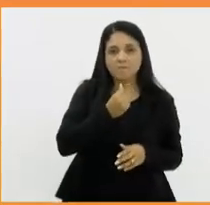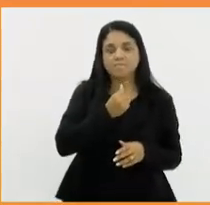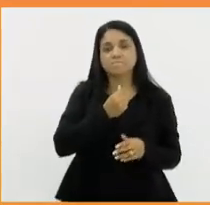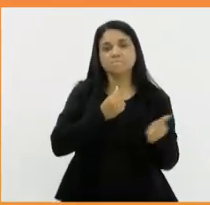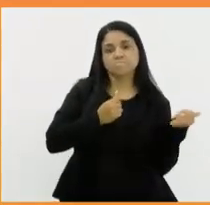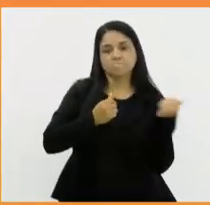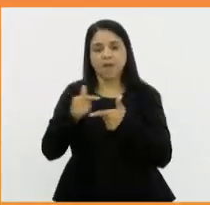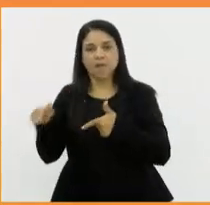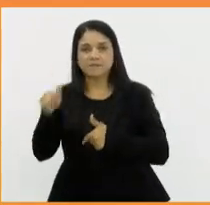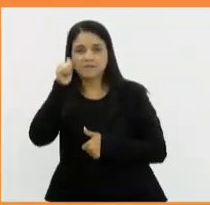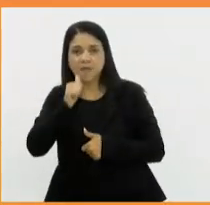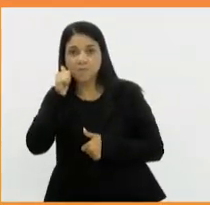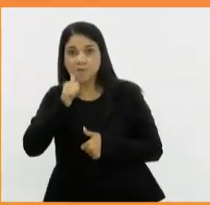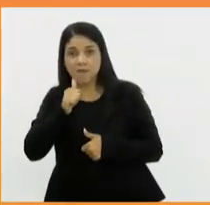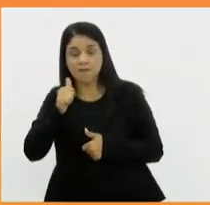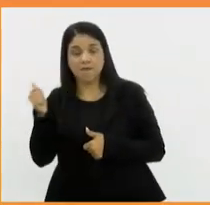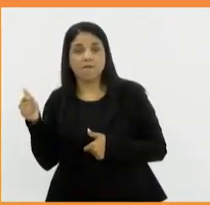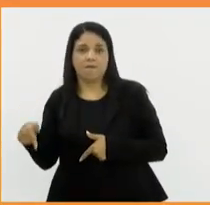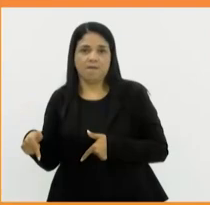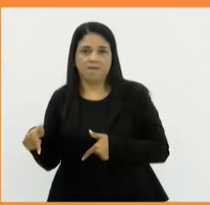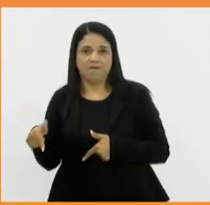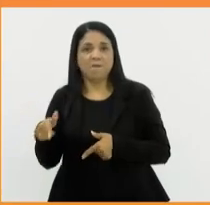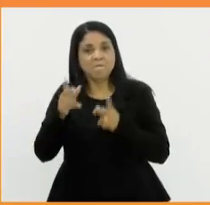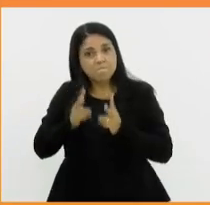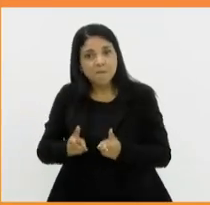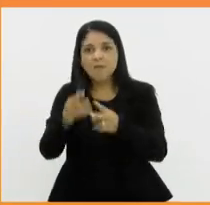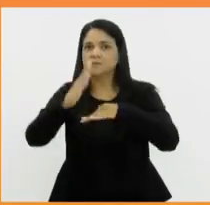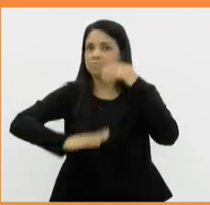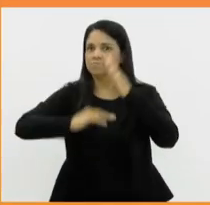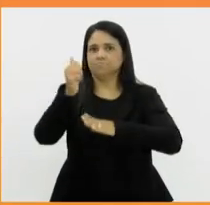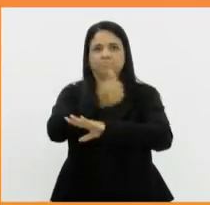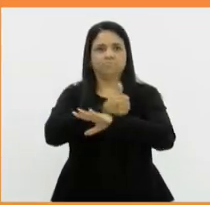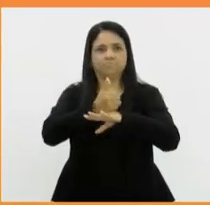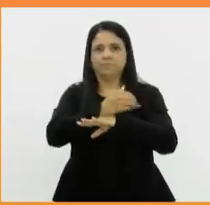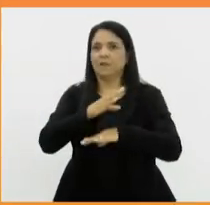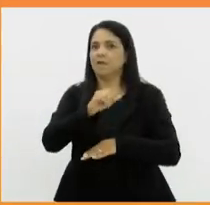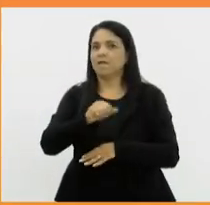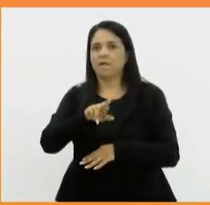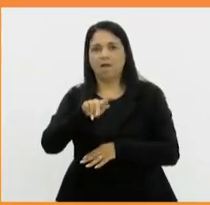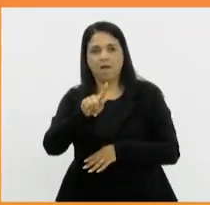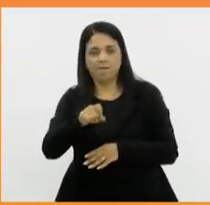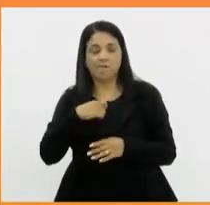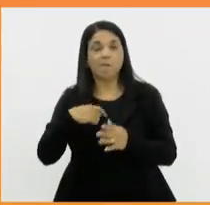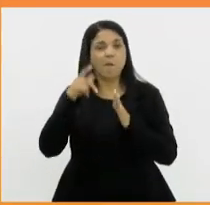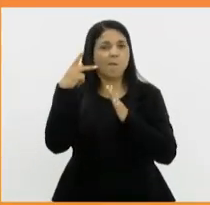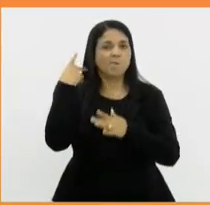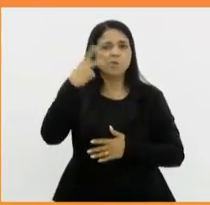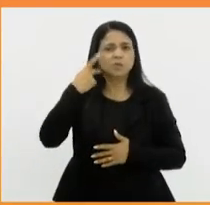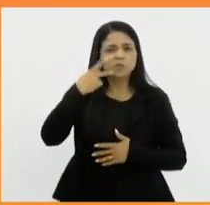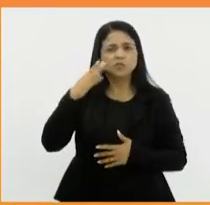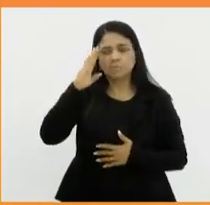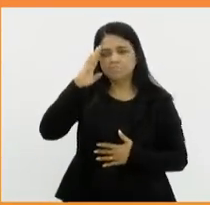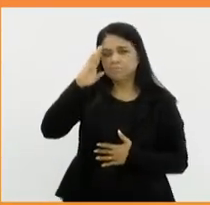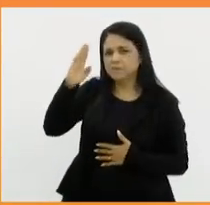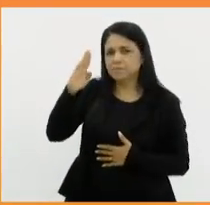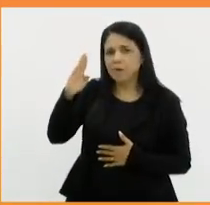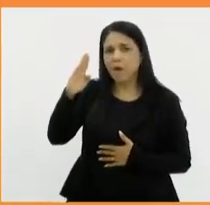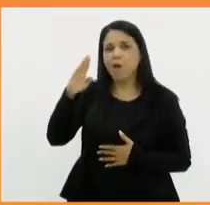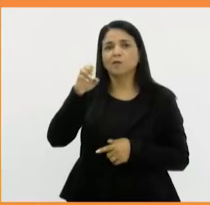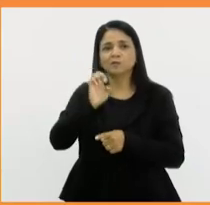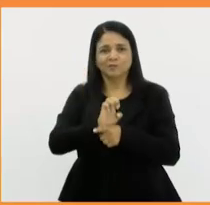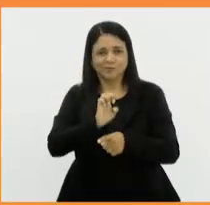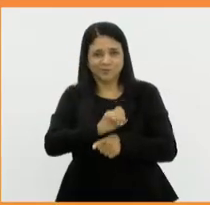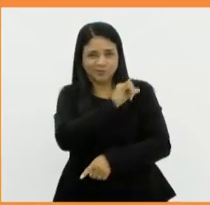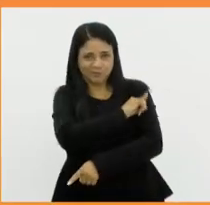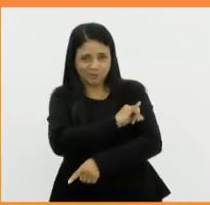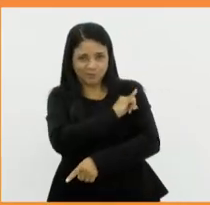mesma função e formação, desta mesma mulher. Então, eu acho que é uma política fundamental para o nosso estado do